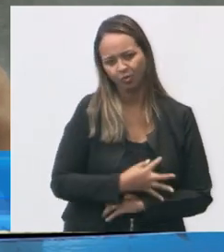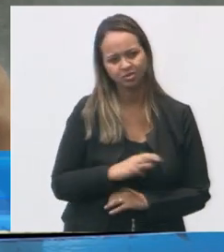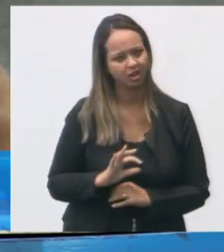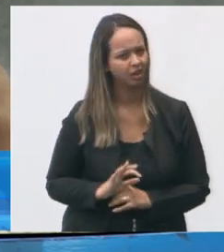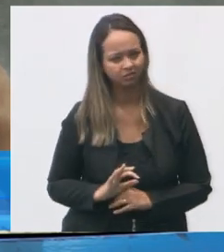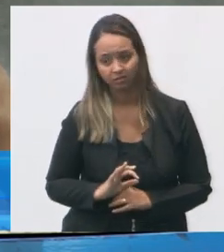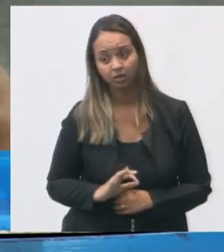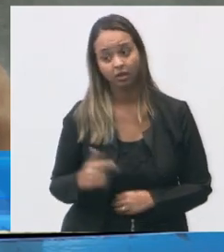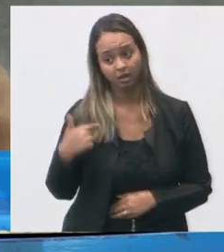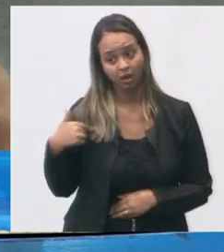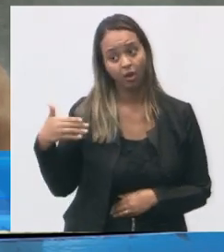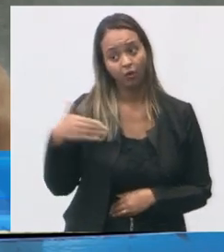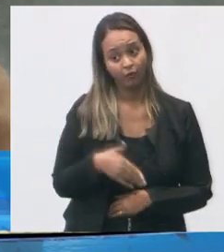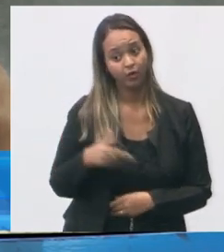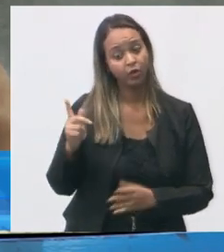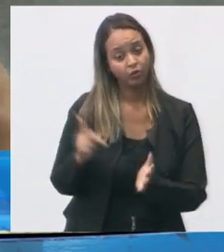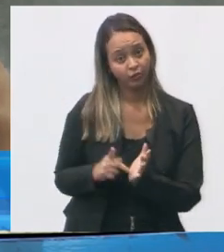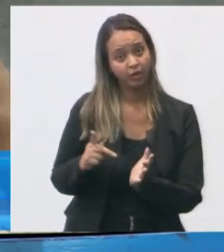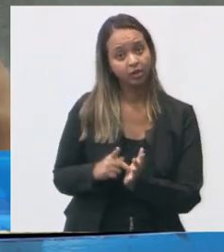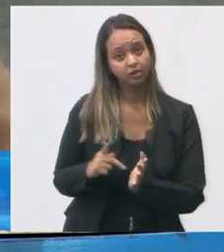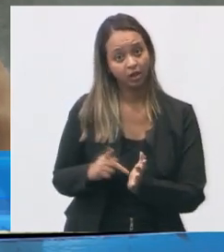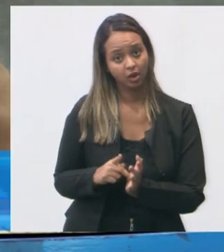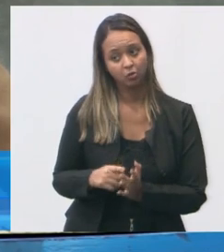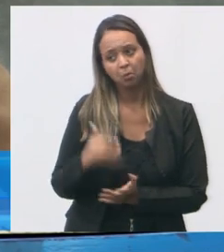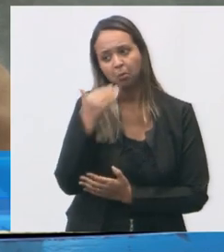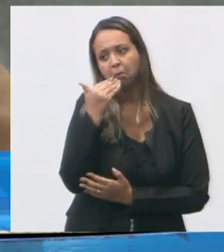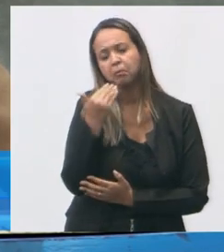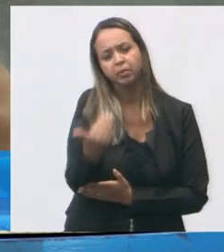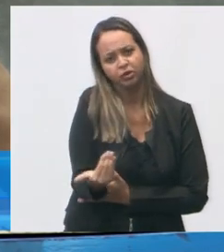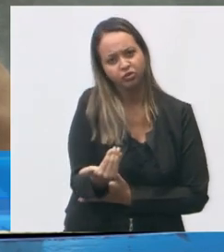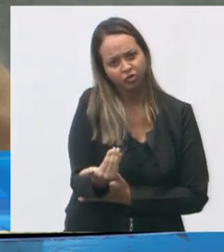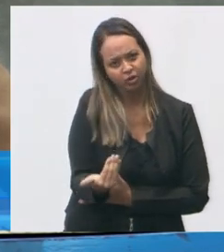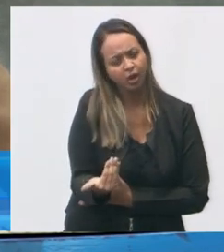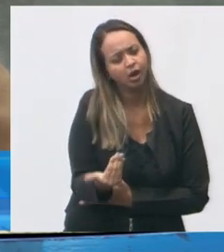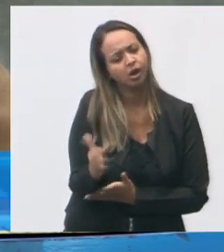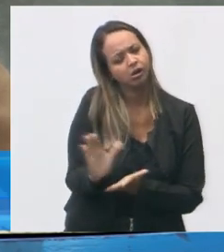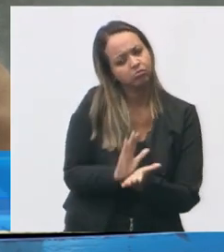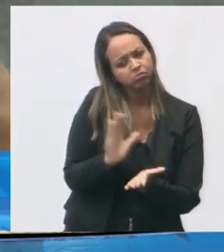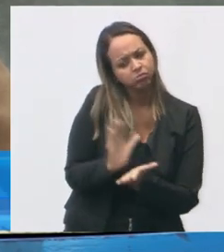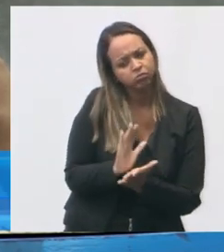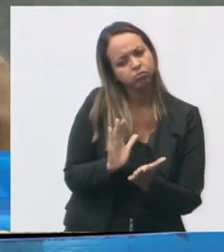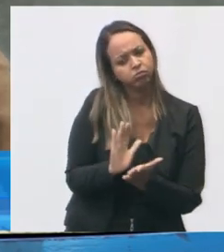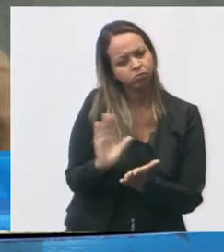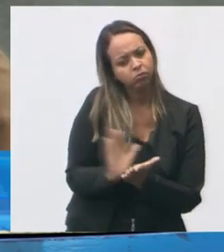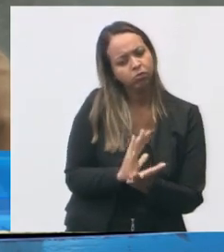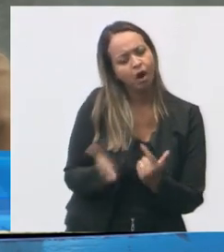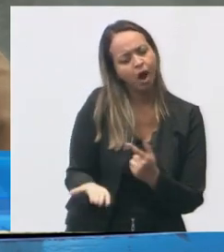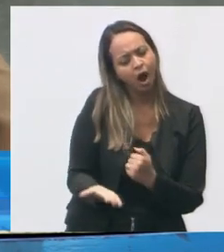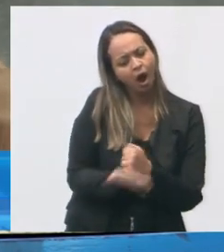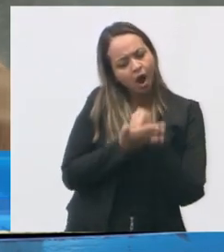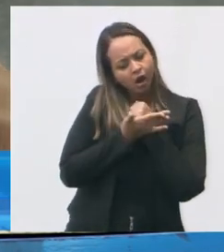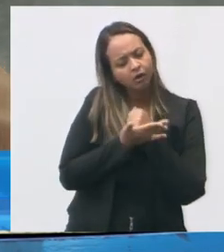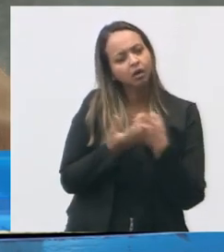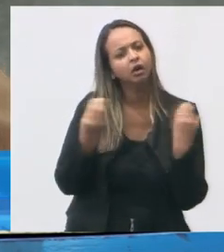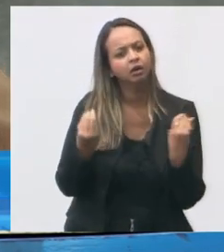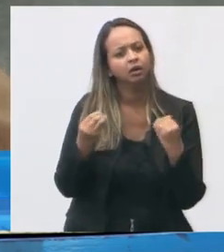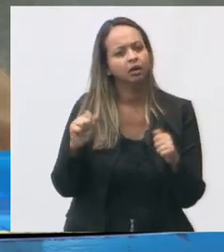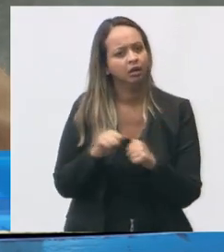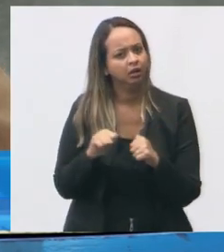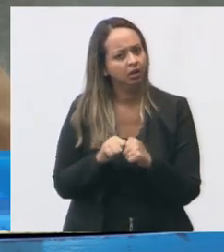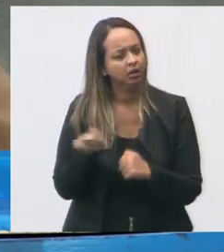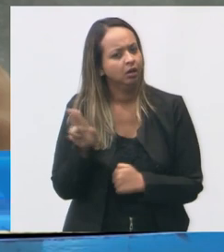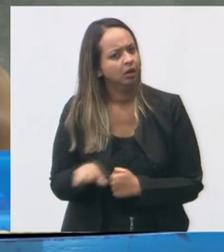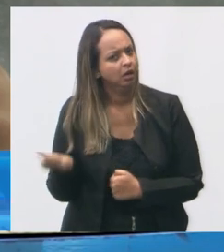realmente para pedir a contribuição para nós realizarmos aquele trabalho lá